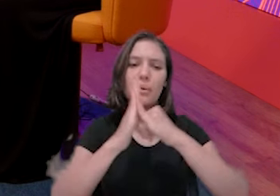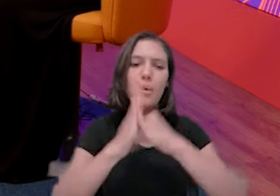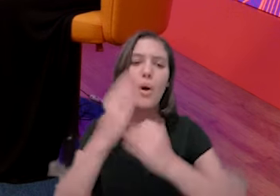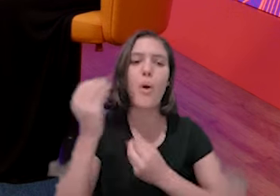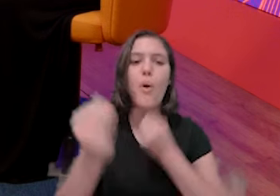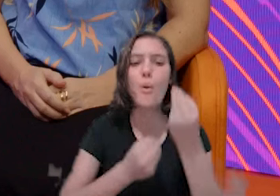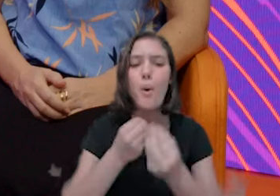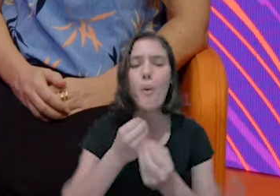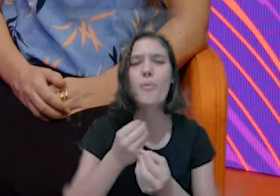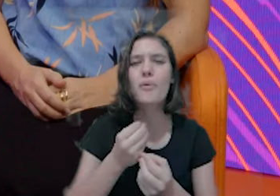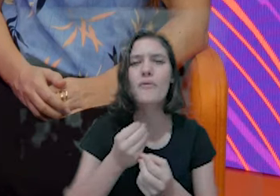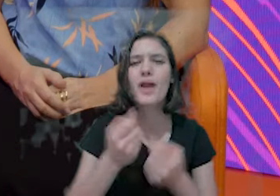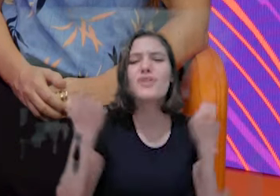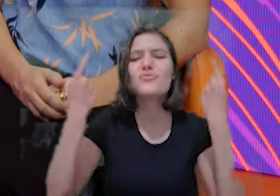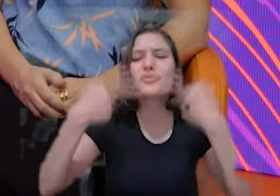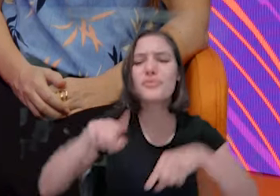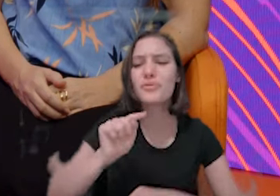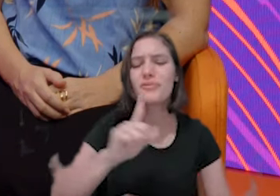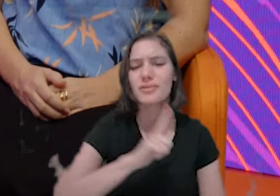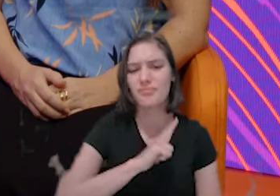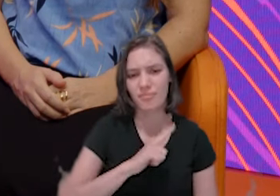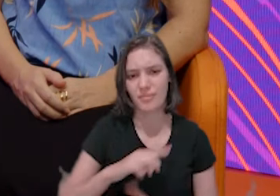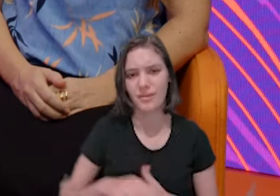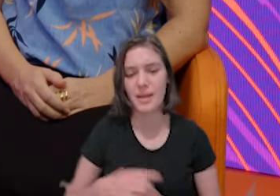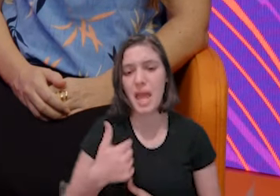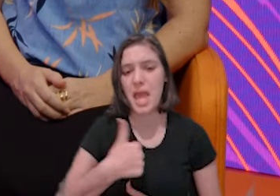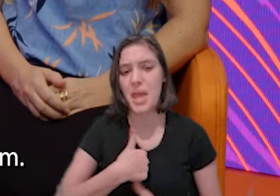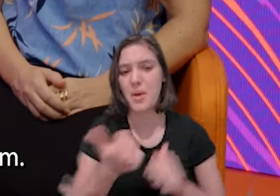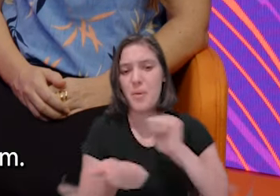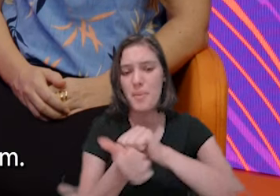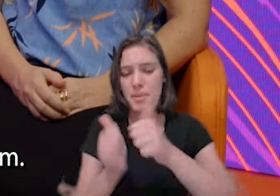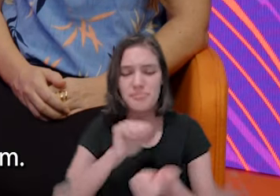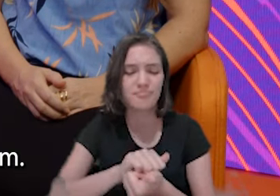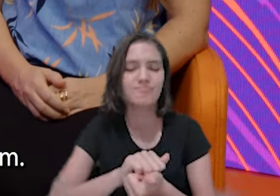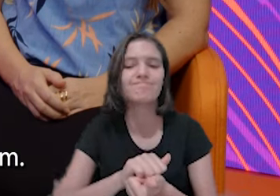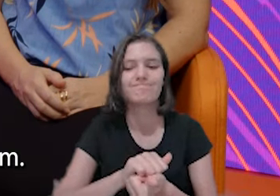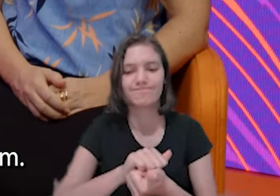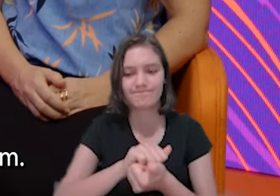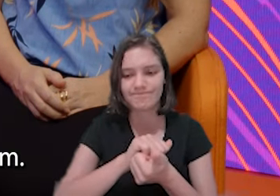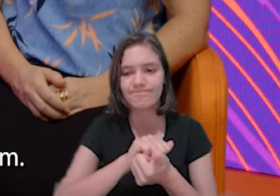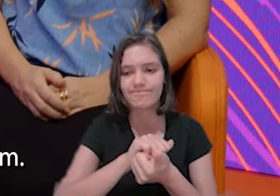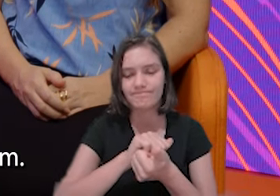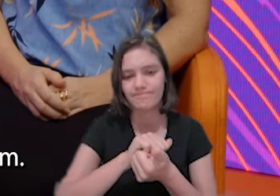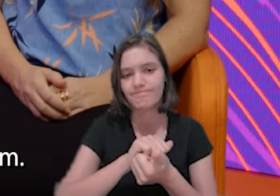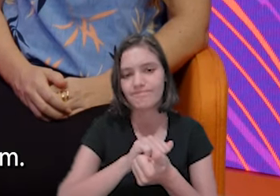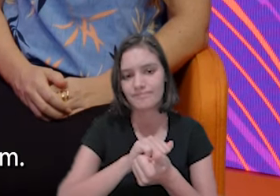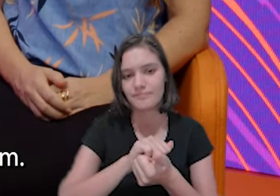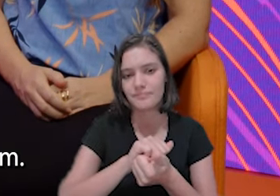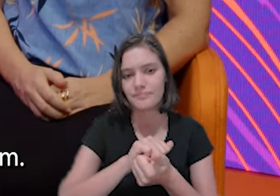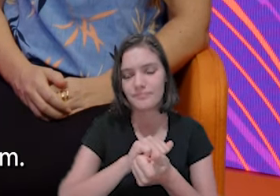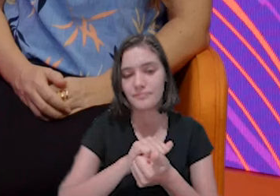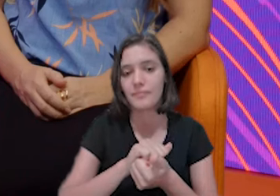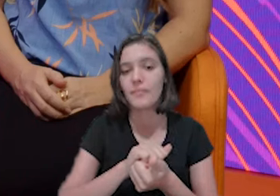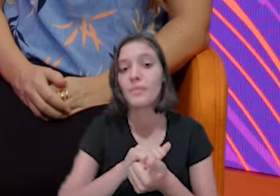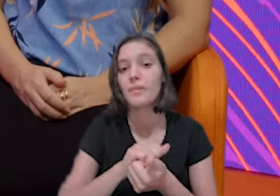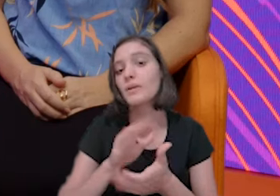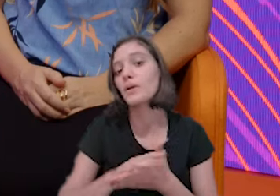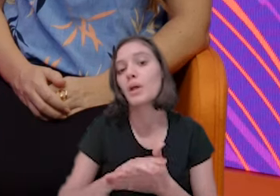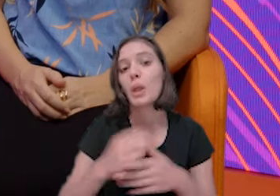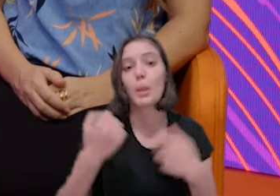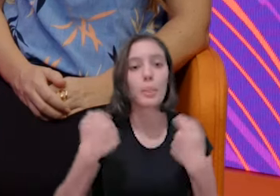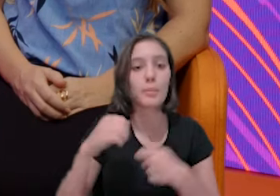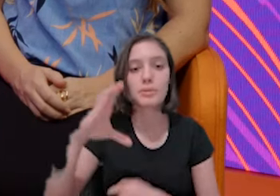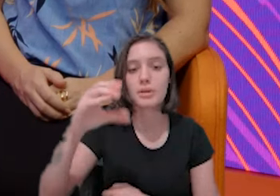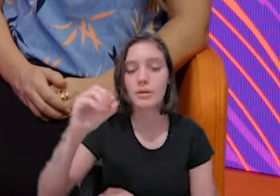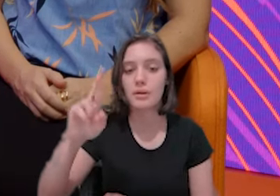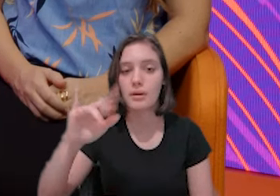Me adaptar. Lá, o corretor de imóveis não precisa do CRECE. Não tem um órgão regulamentador. Não tem. E aqui,